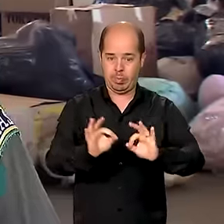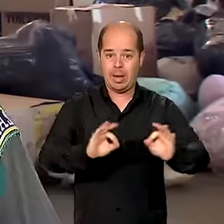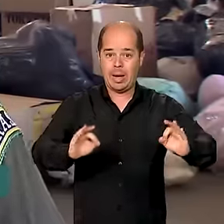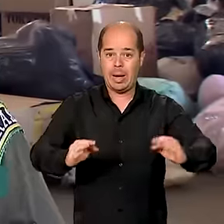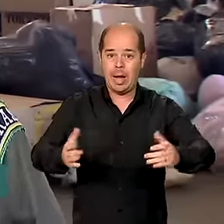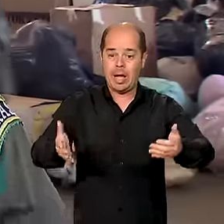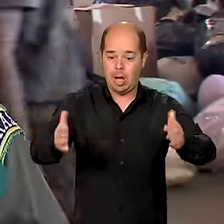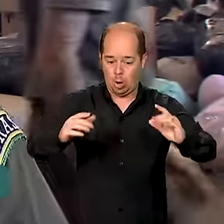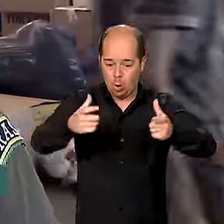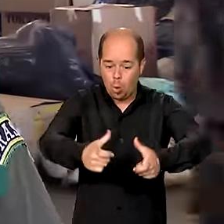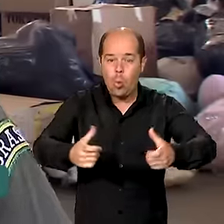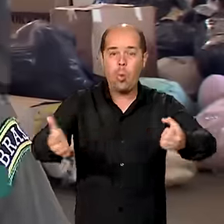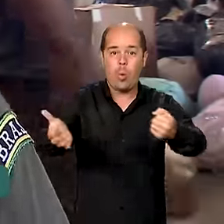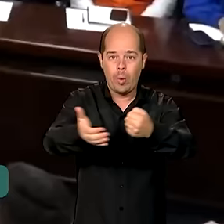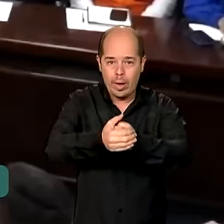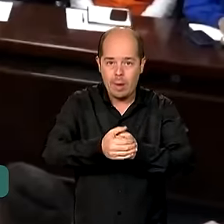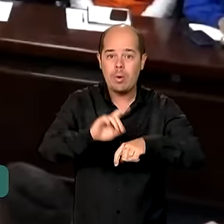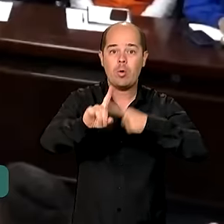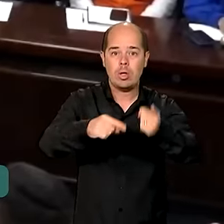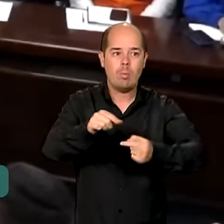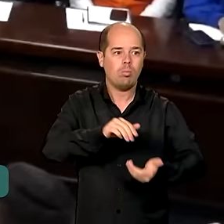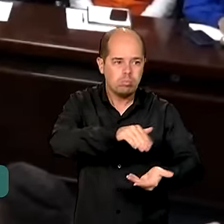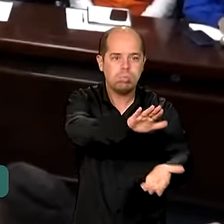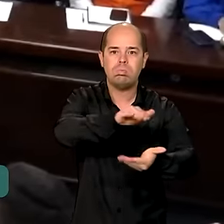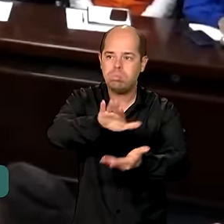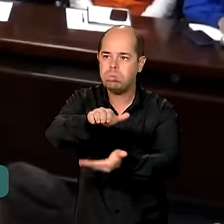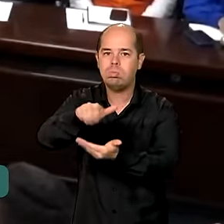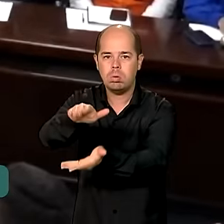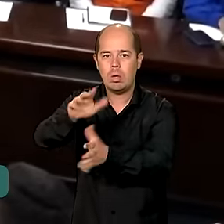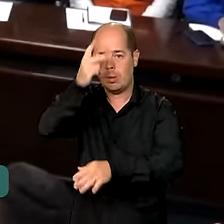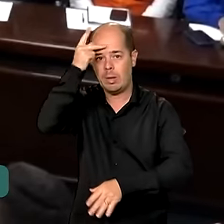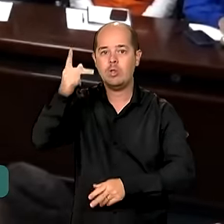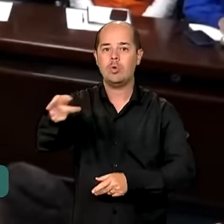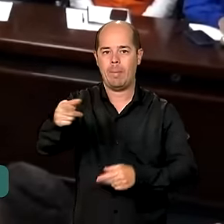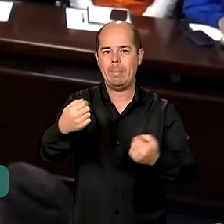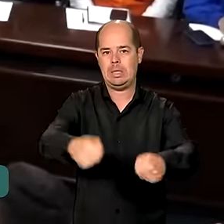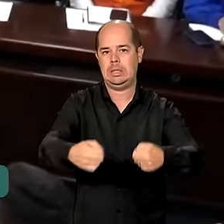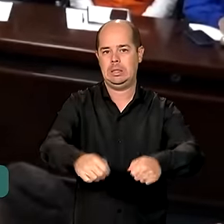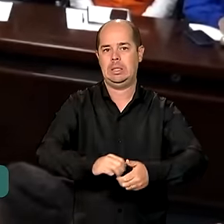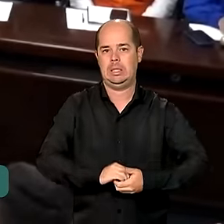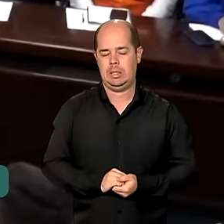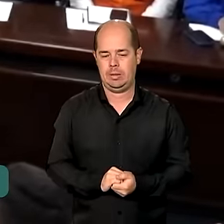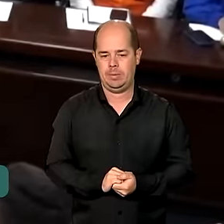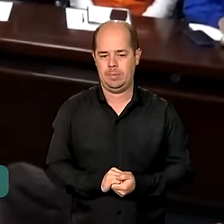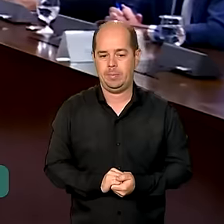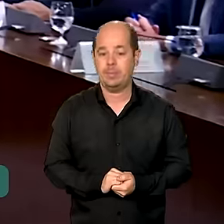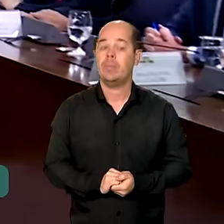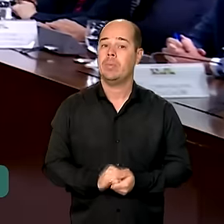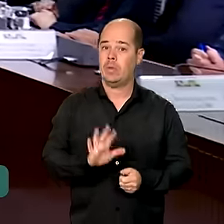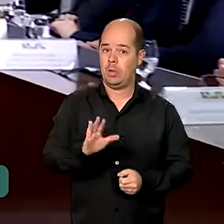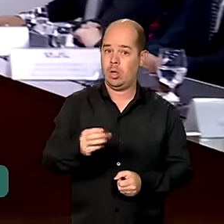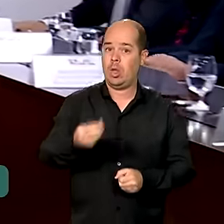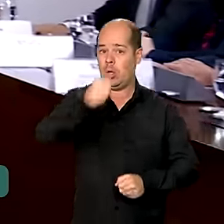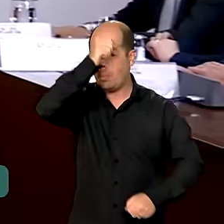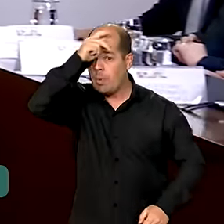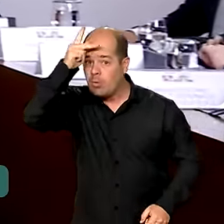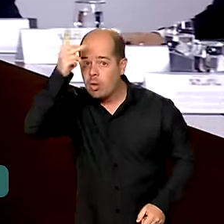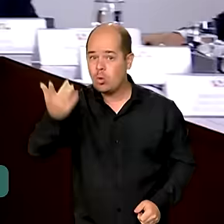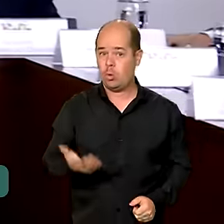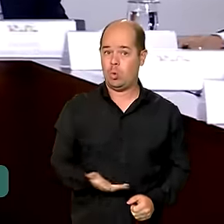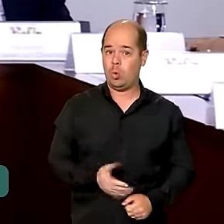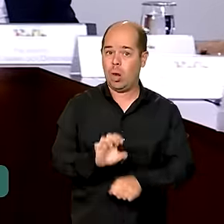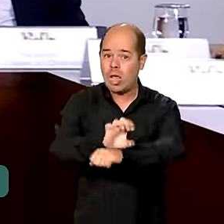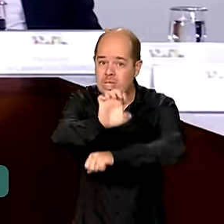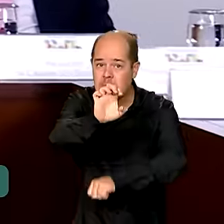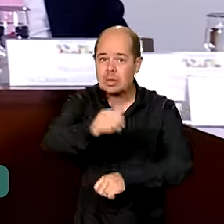donativos para chegar na população que precisa. E a preocupação dos gestores estaduais, municipais e do presidente Lula